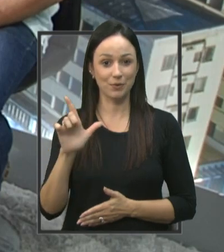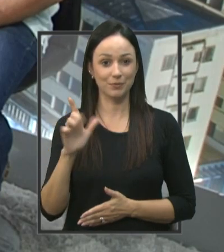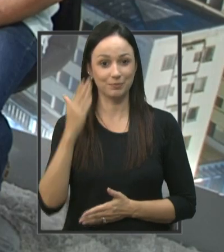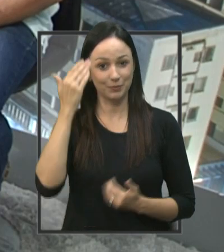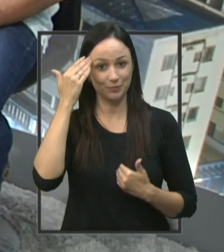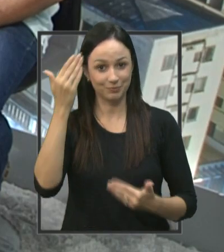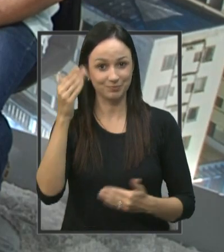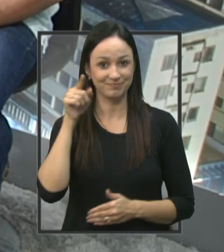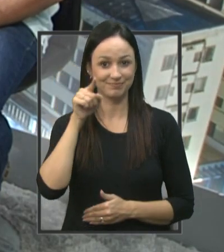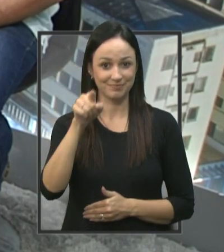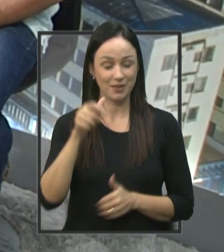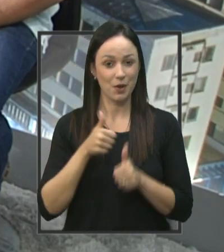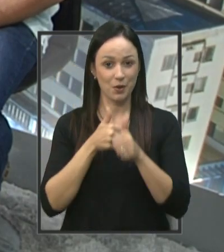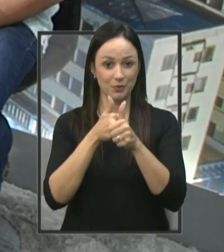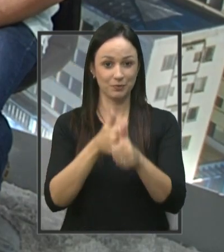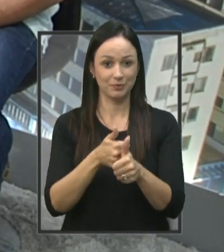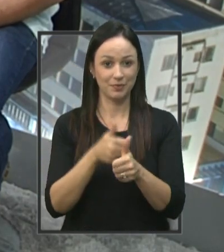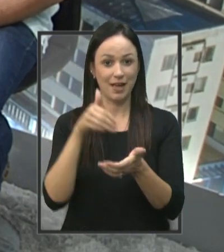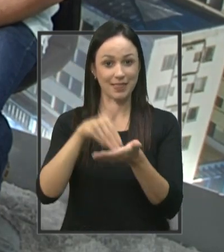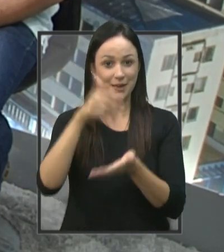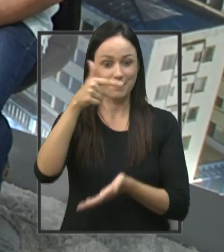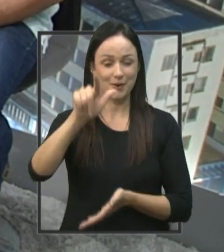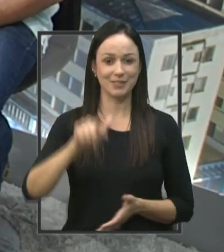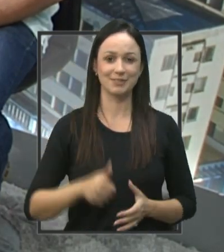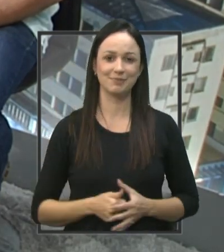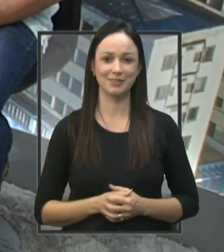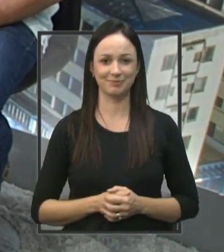obrigado A você que nos acompanhou Até a próxima